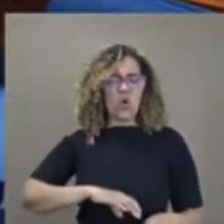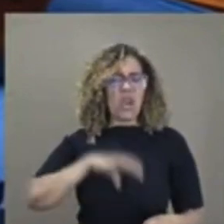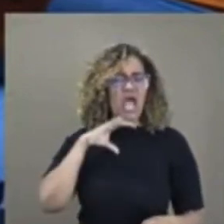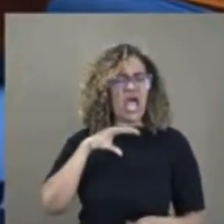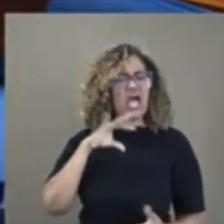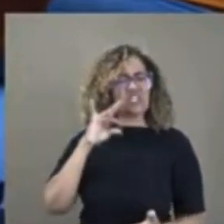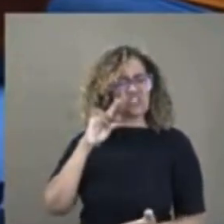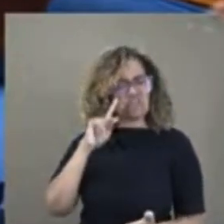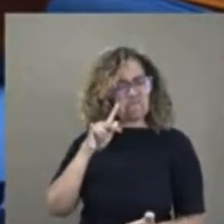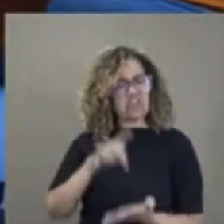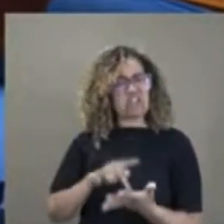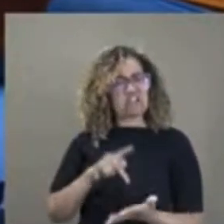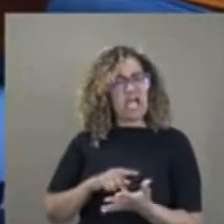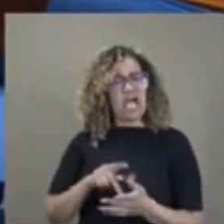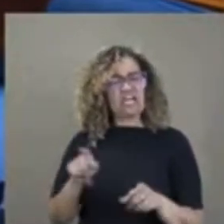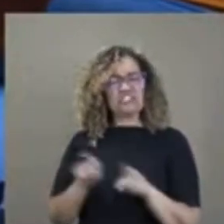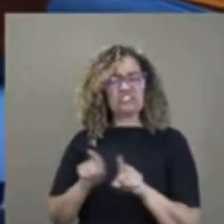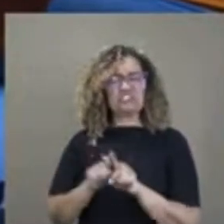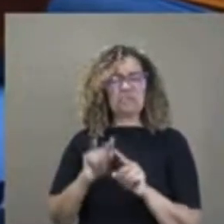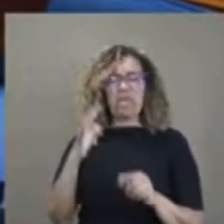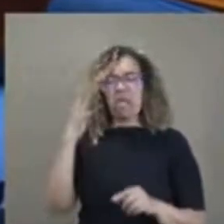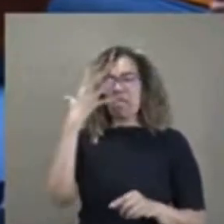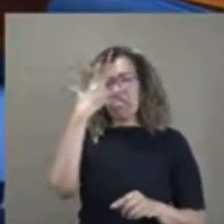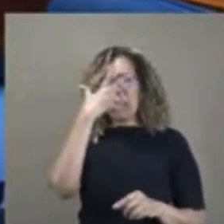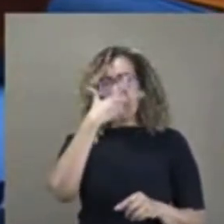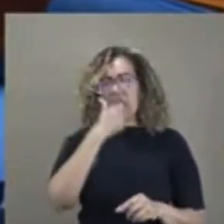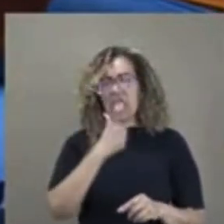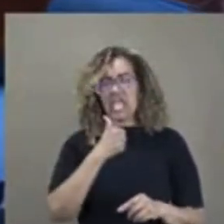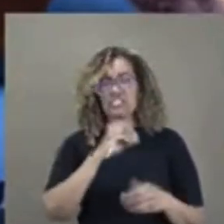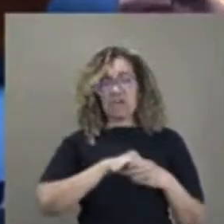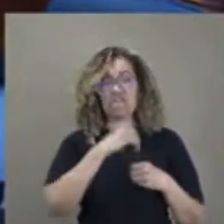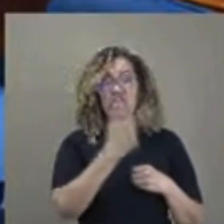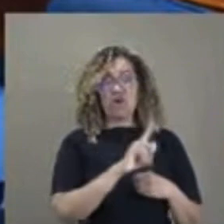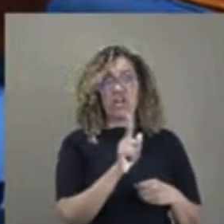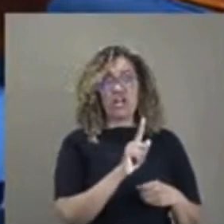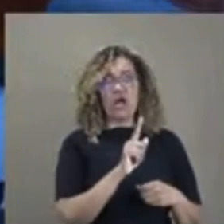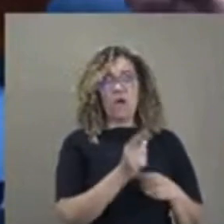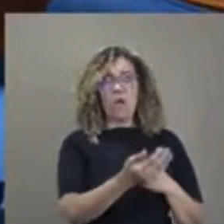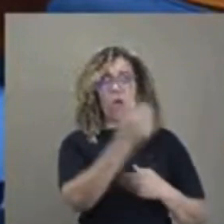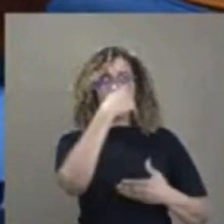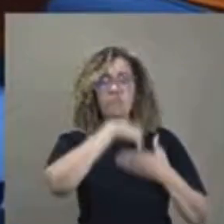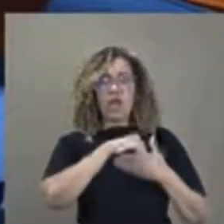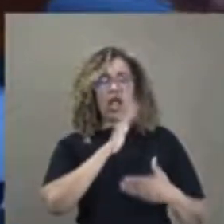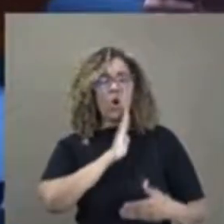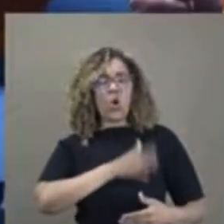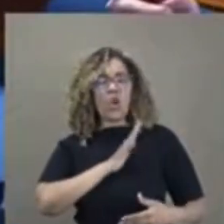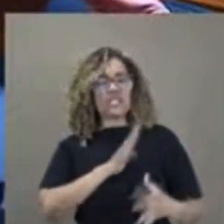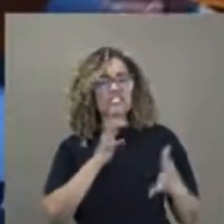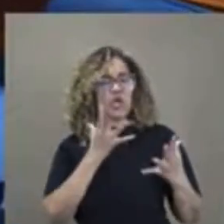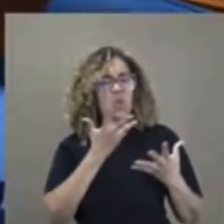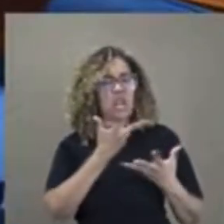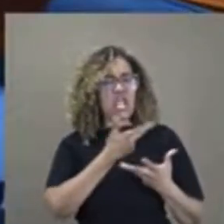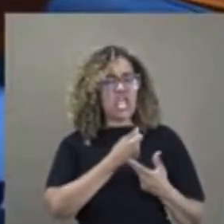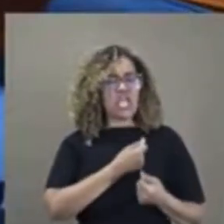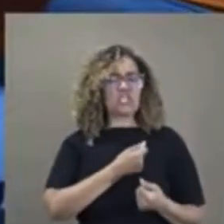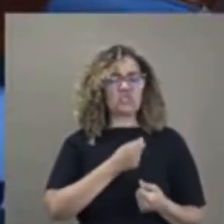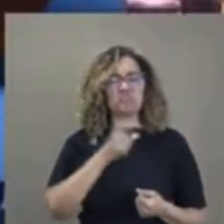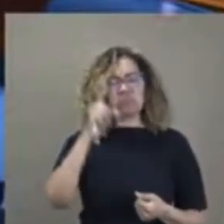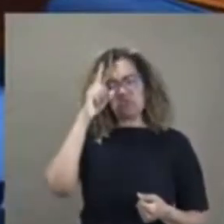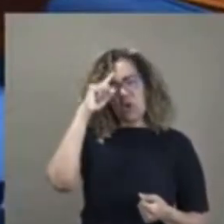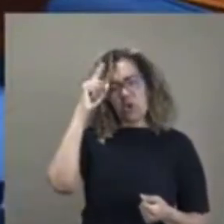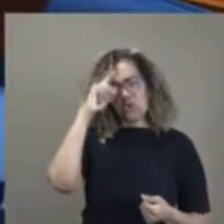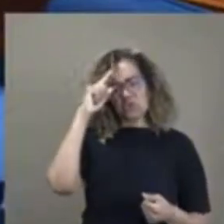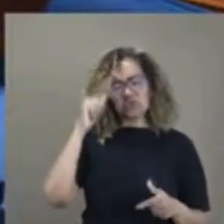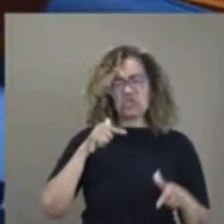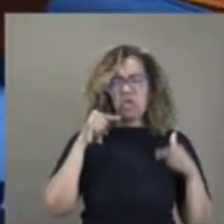e pela sua beleza, não exterior, mas o seu coração lindo e patriota, que dia a dia trabalha em prol